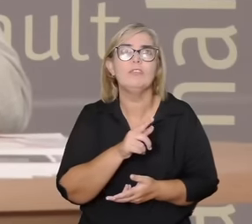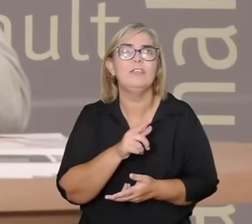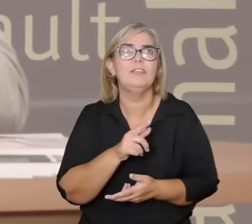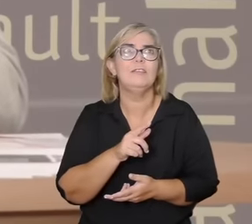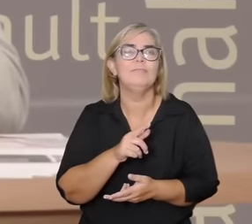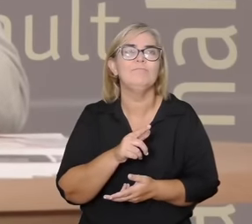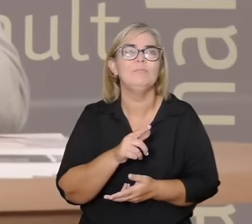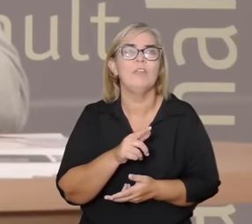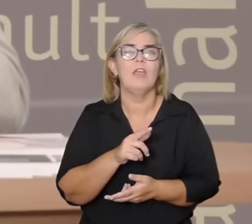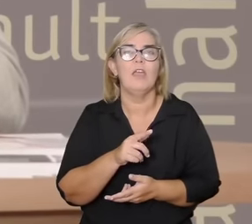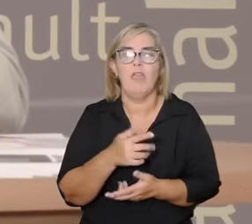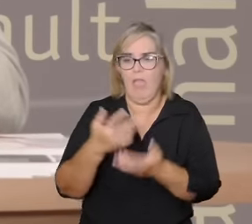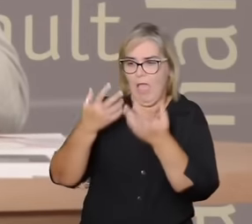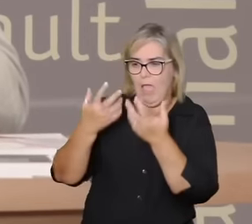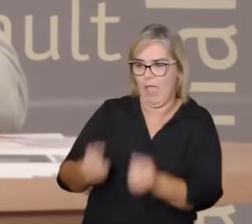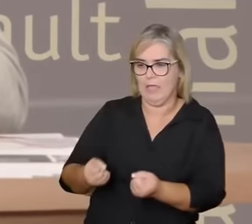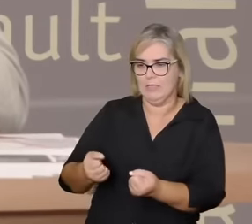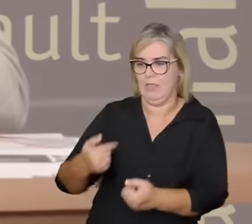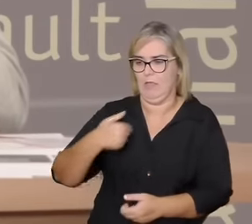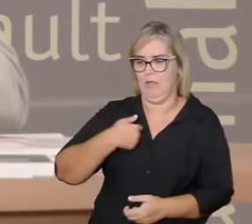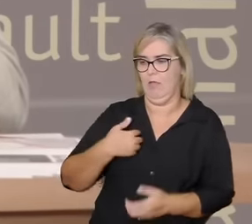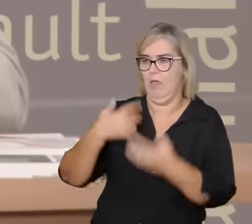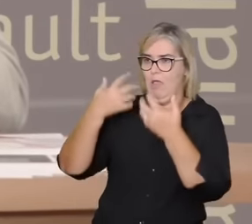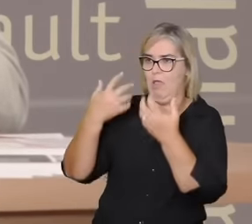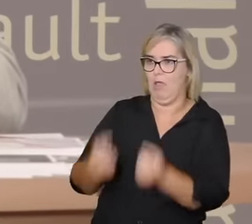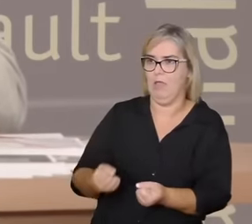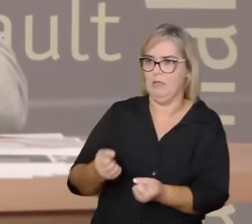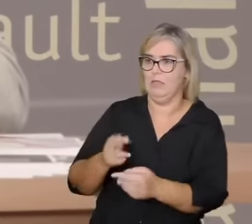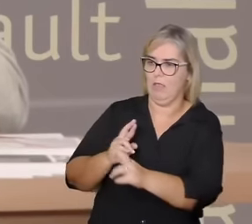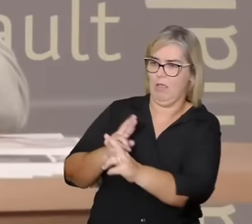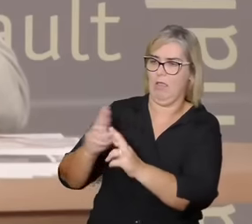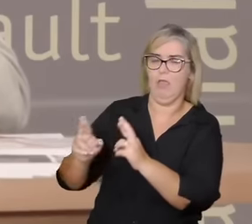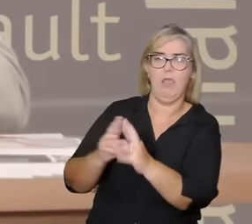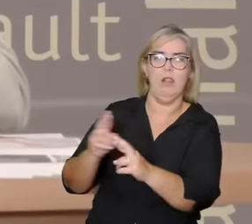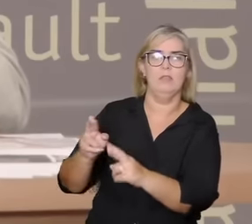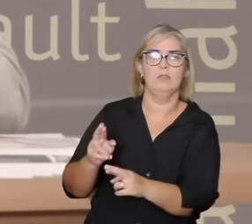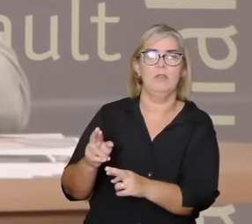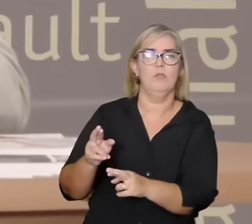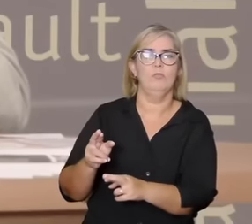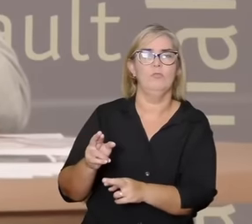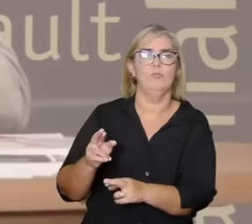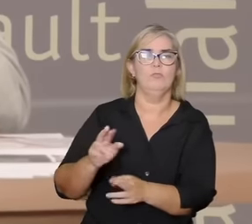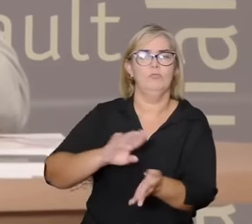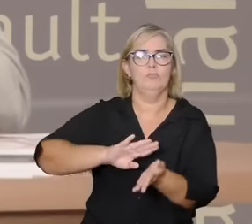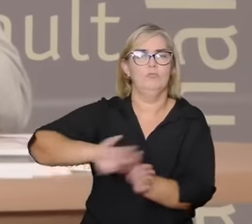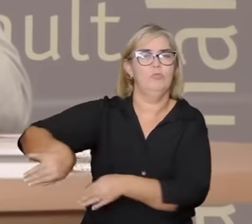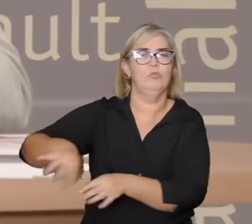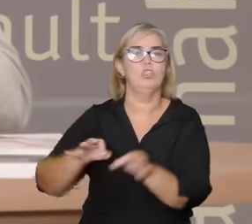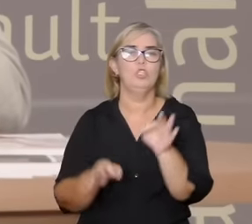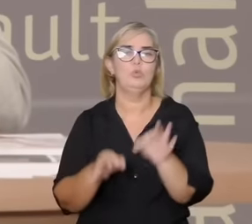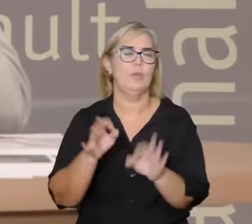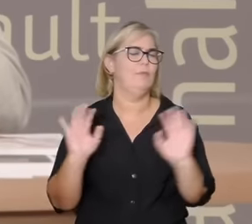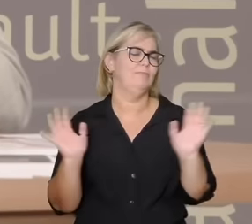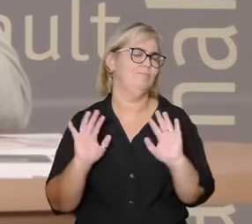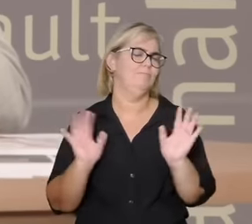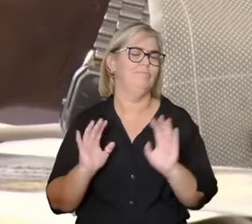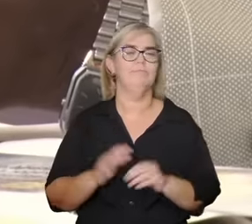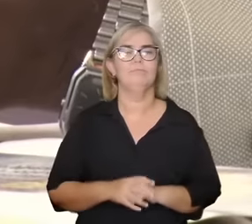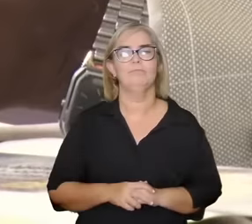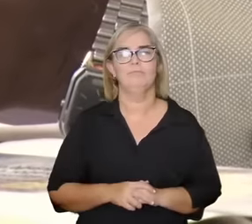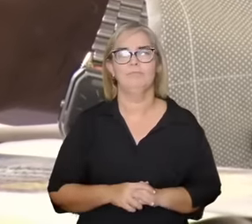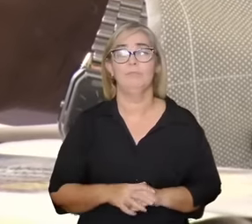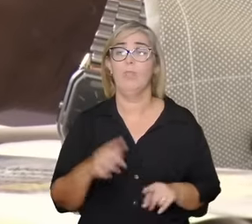mas naquilo que tem de mais potente cada um de nós que é a nossa humanidade que o nosso íntimo mais profundo